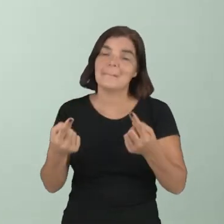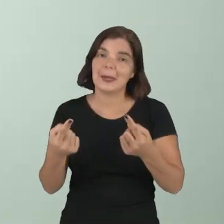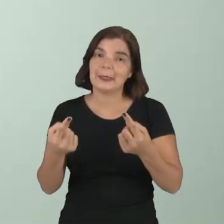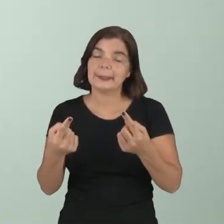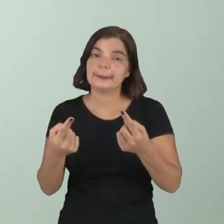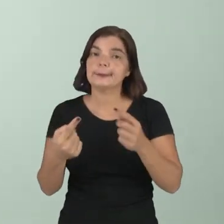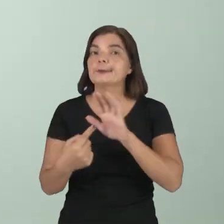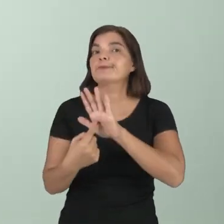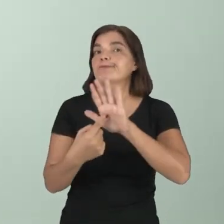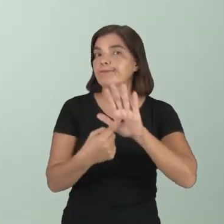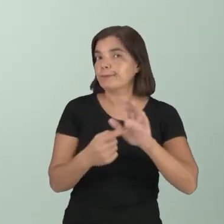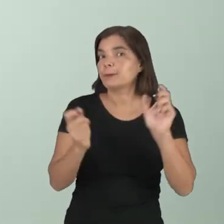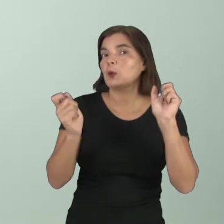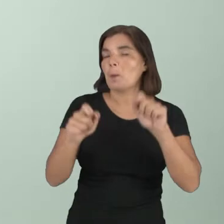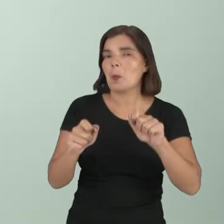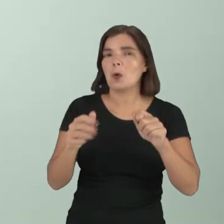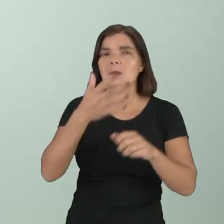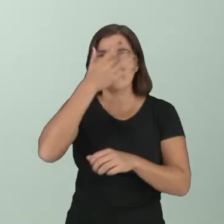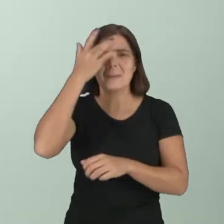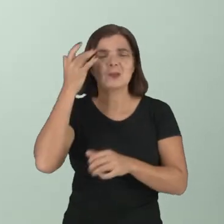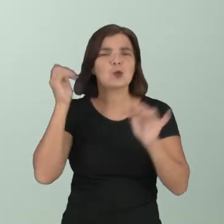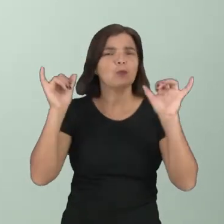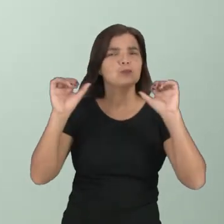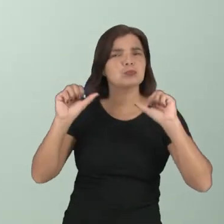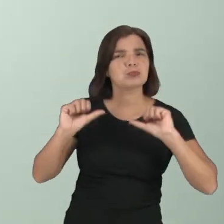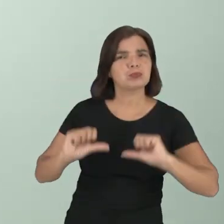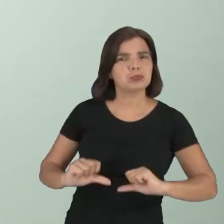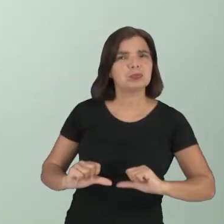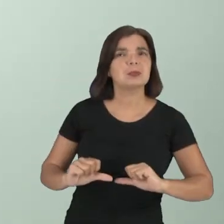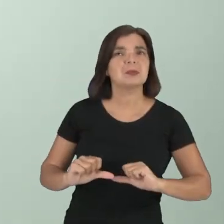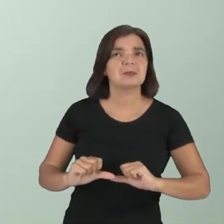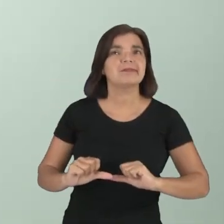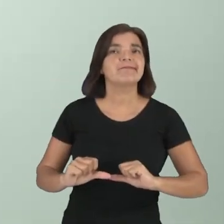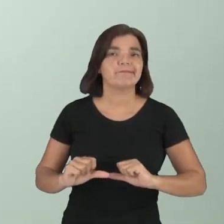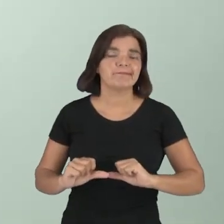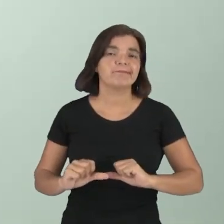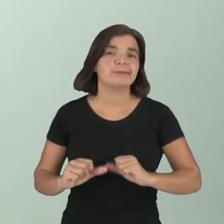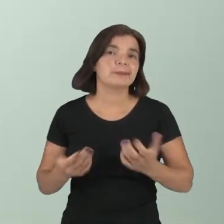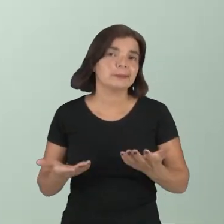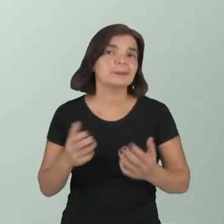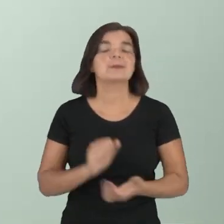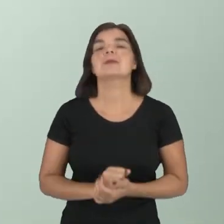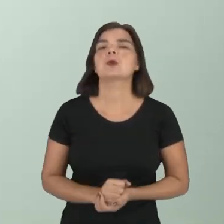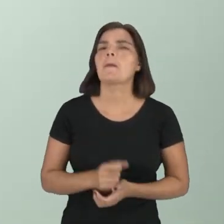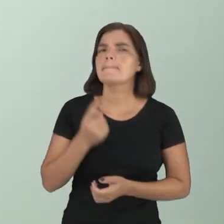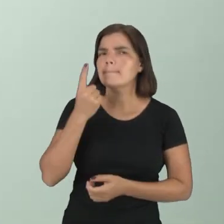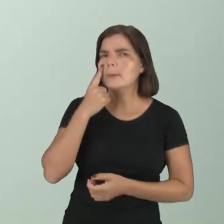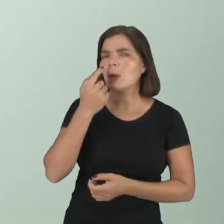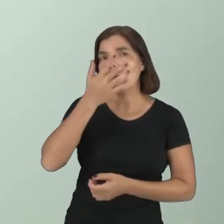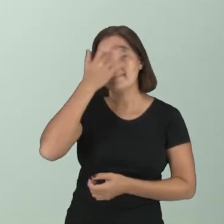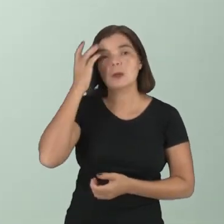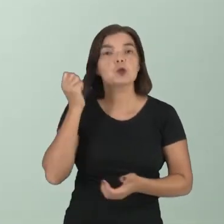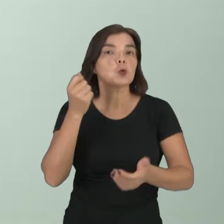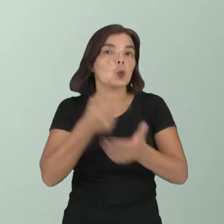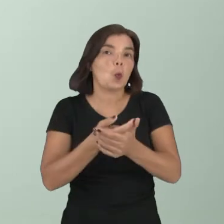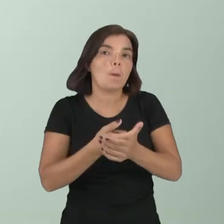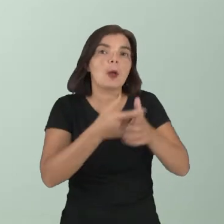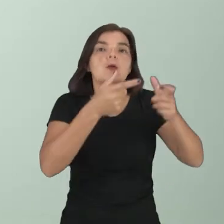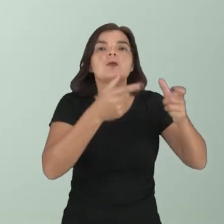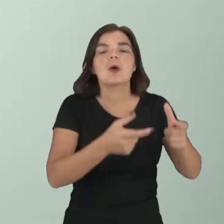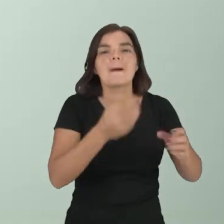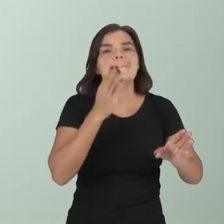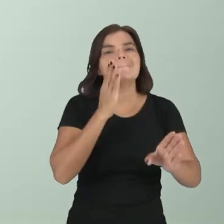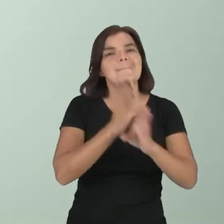implicitamente pode desmotivar uma ação. Pode implicitamente desmotivar uma ação. Você pode deixar de comprar no